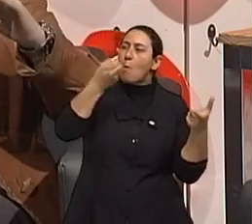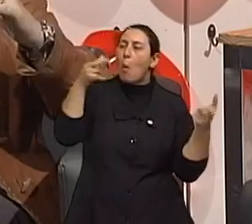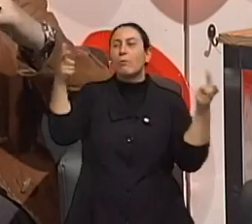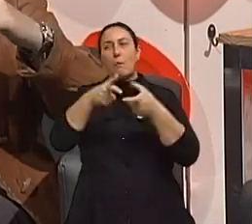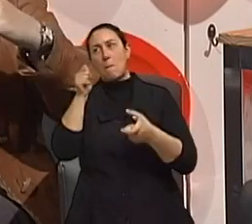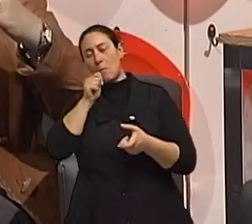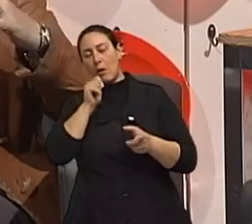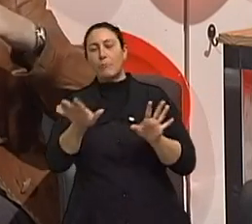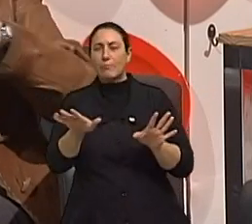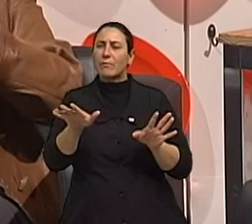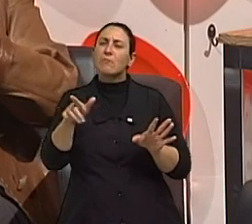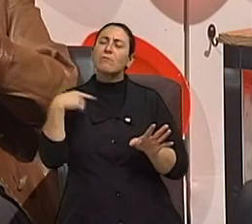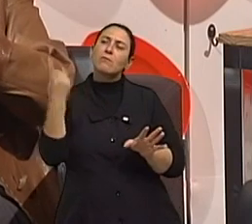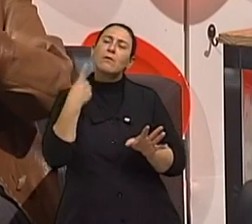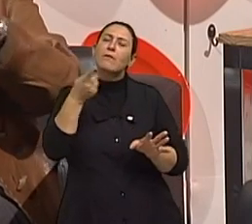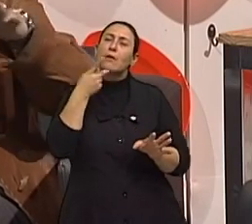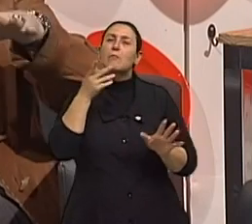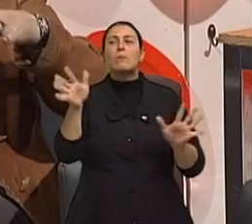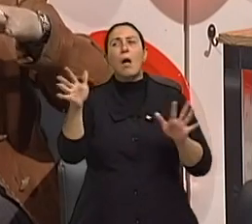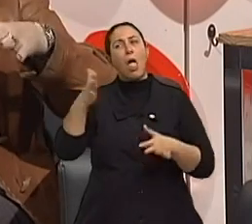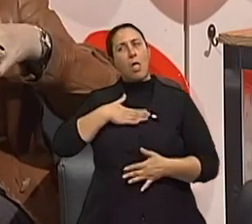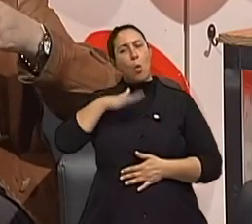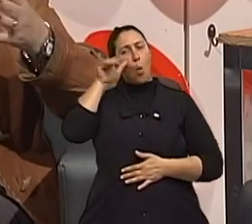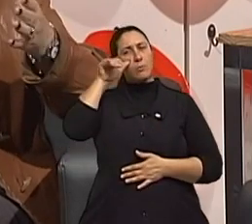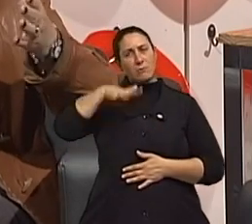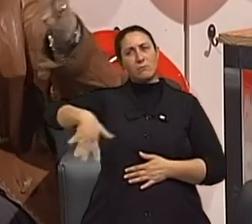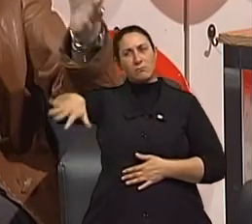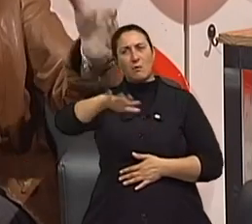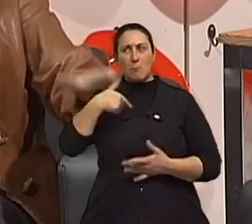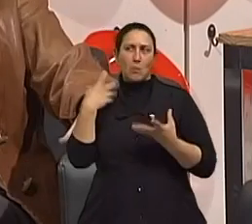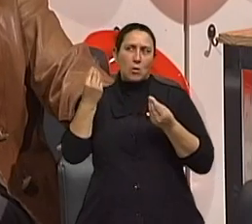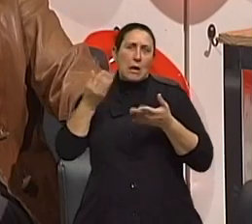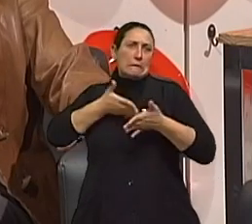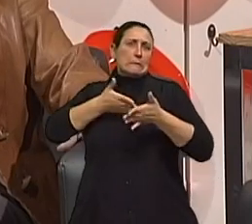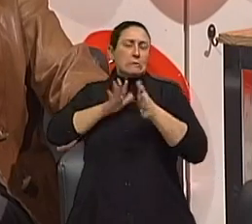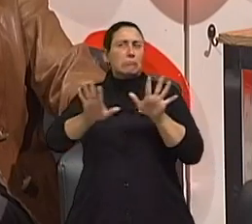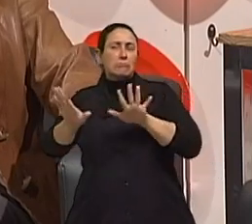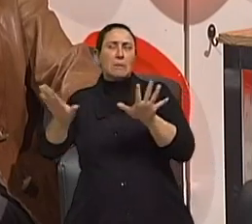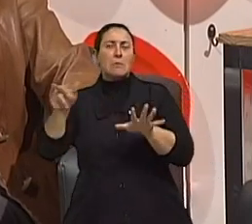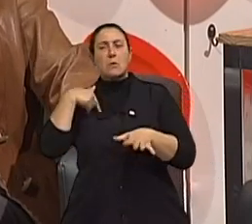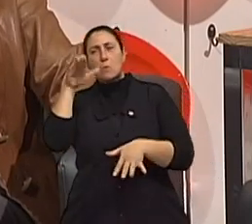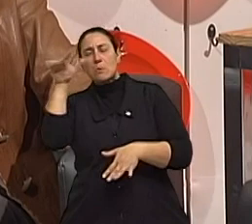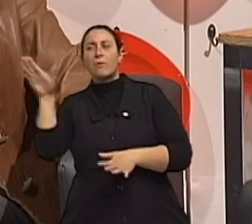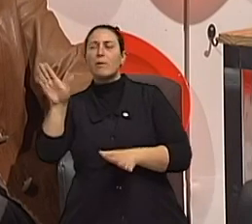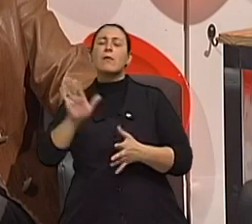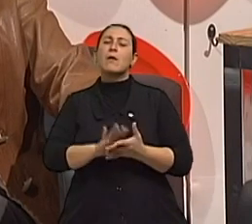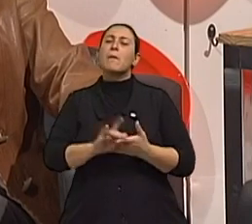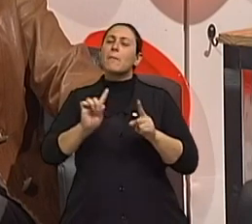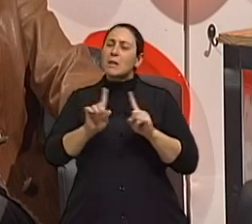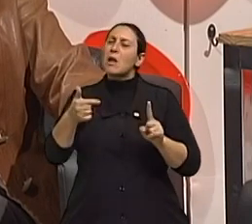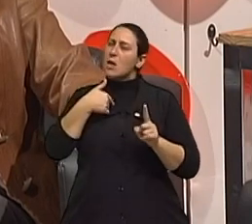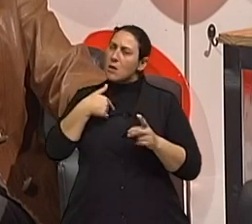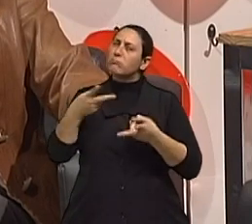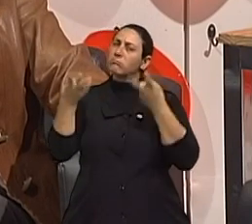É, não, estamos falando do meu âmbito de observação que é restrito, né? Mas eu também tenho essa